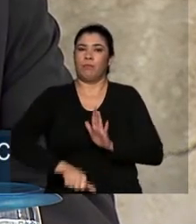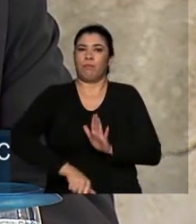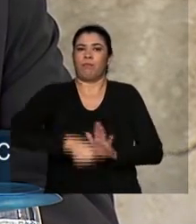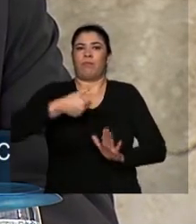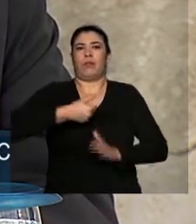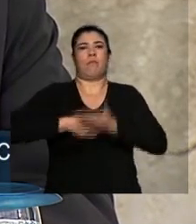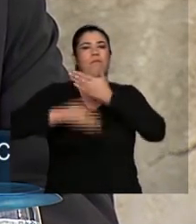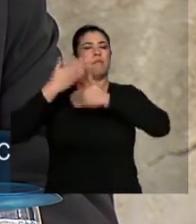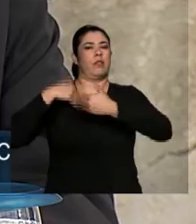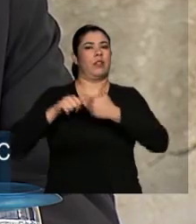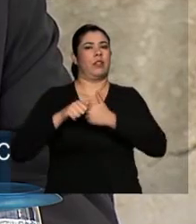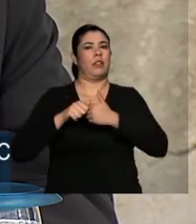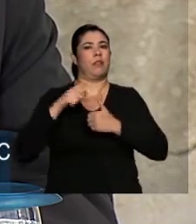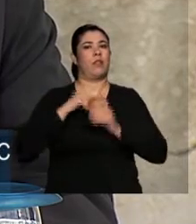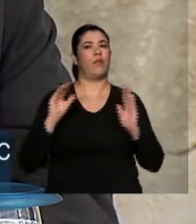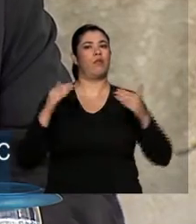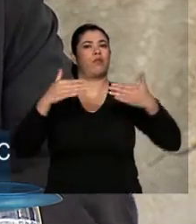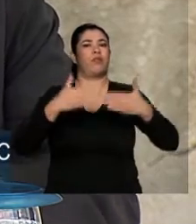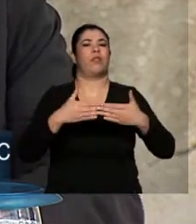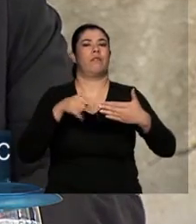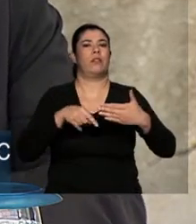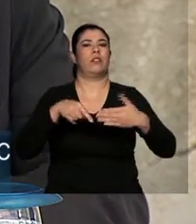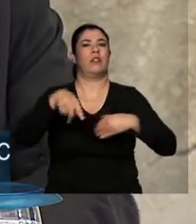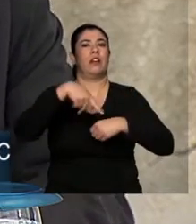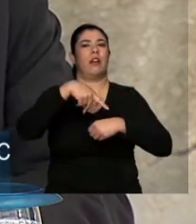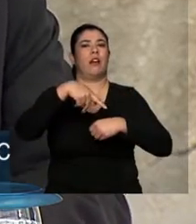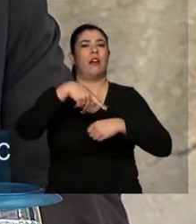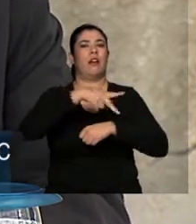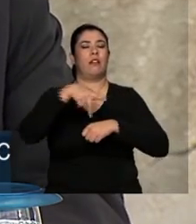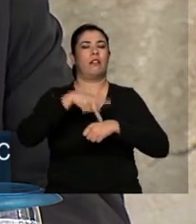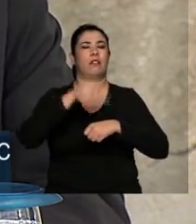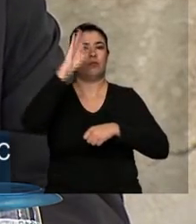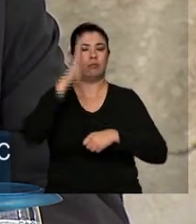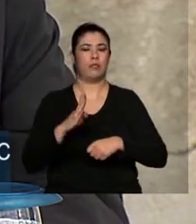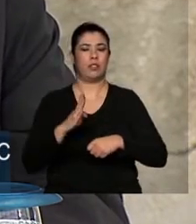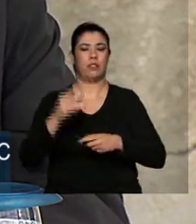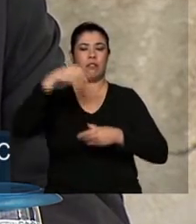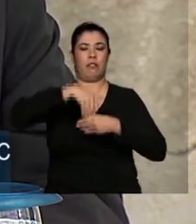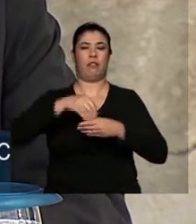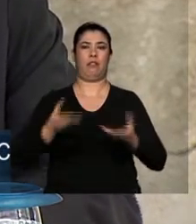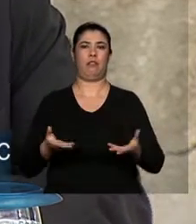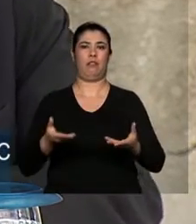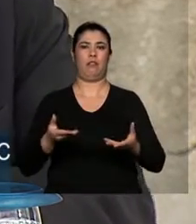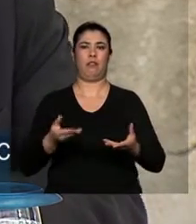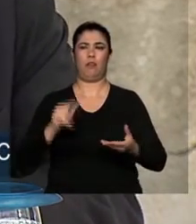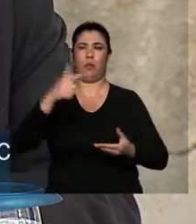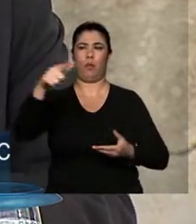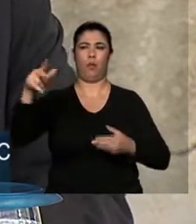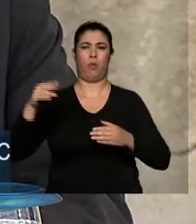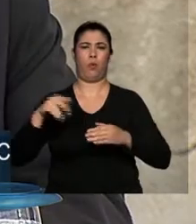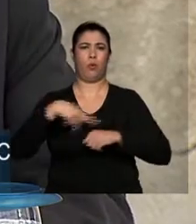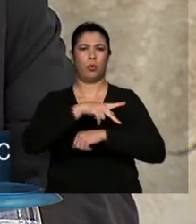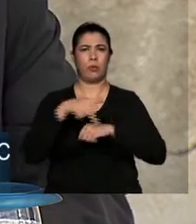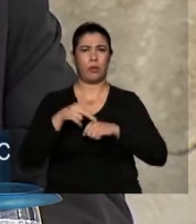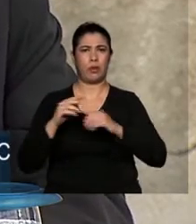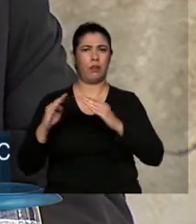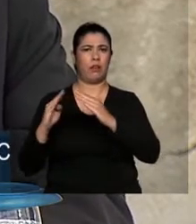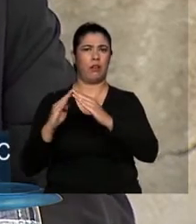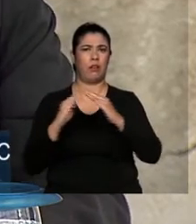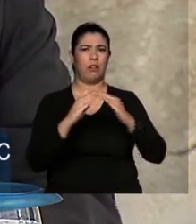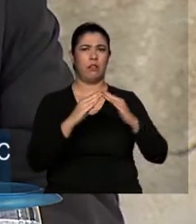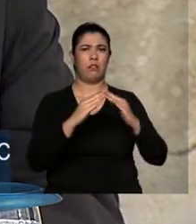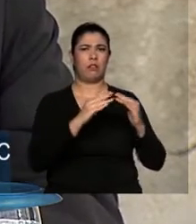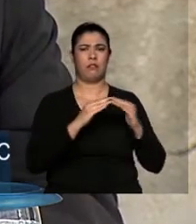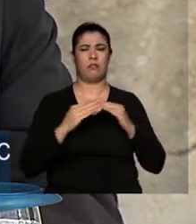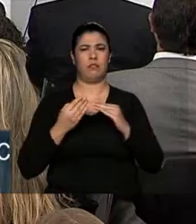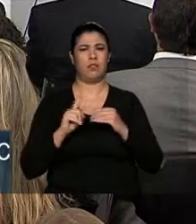A fronteira da nação brasileira está aqui dentro. Não está com os nossos países vizinhos, não. Está aqui a nação dos acolhidos